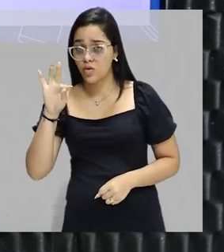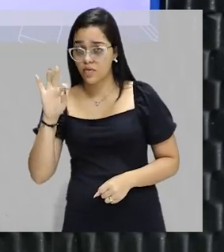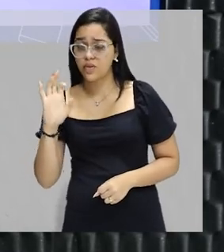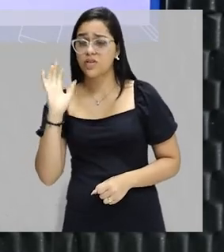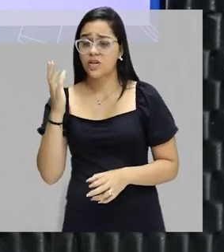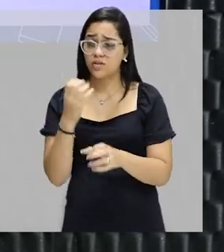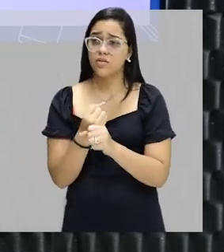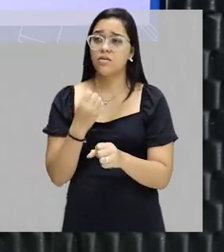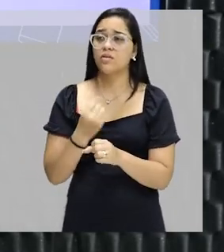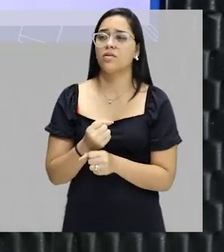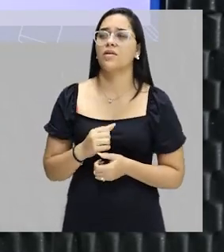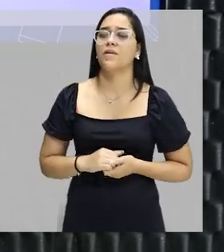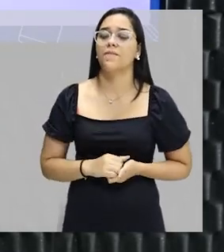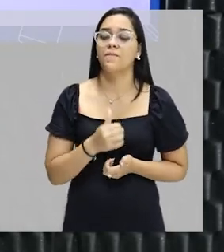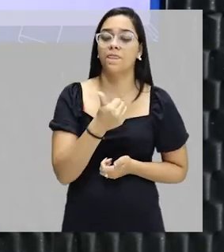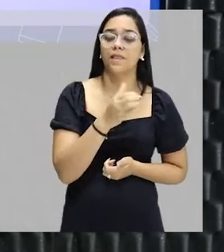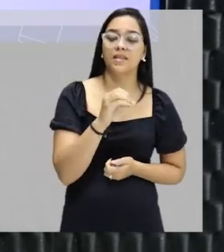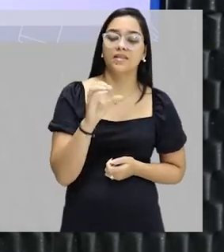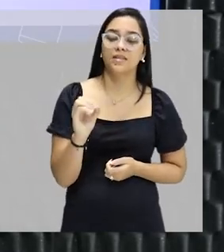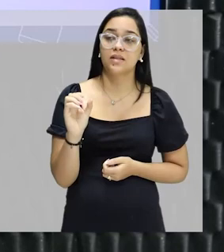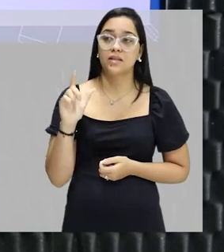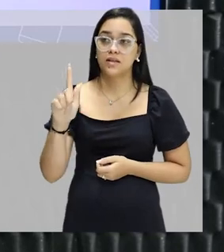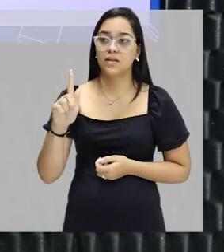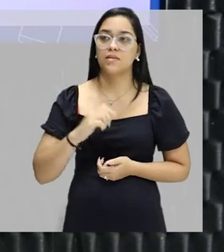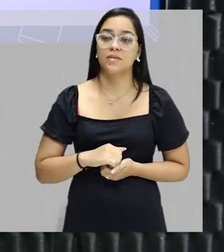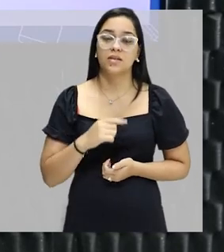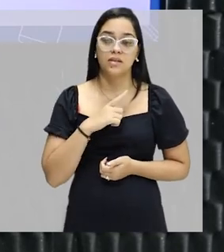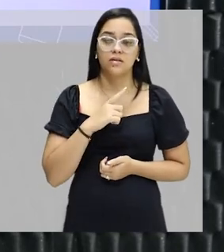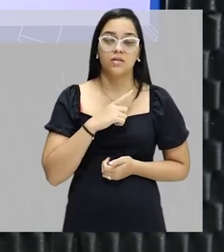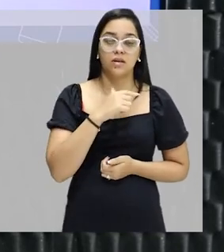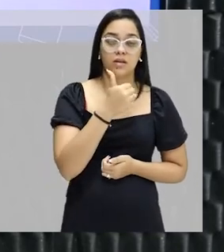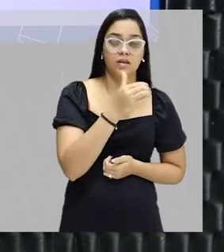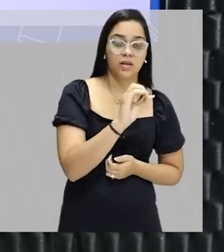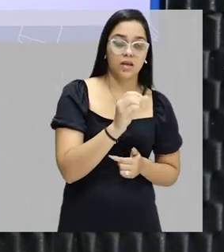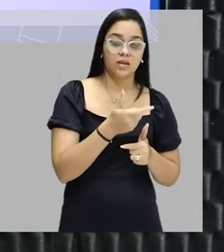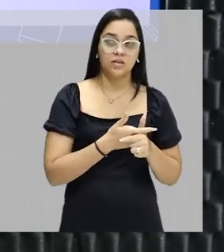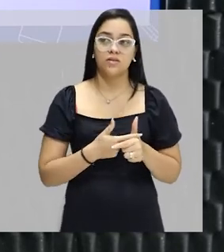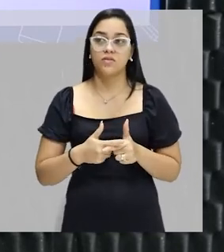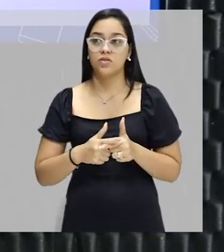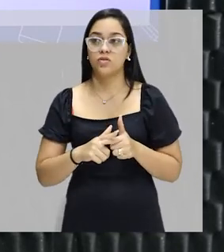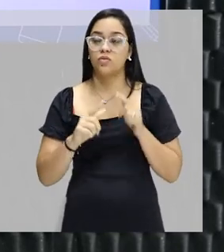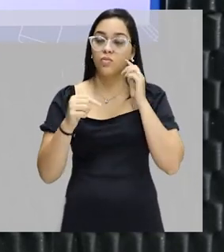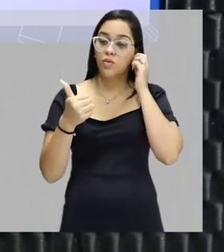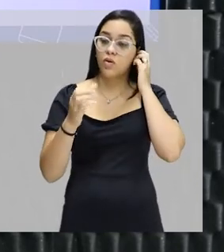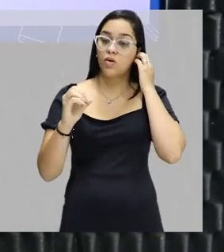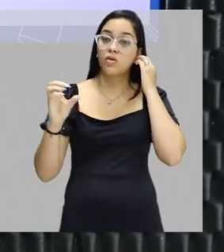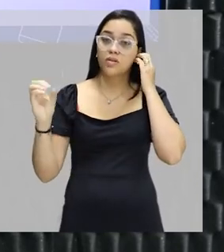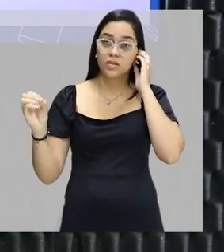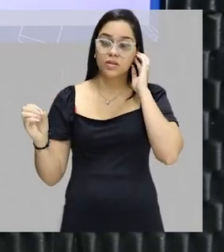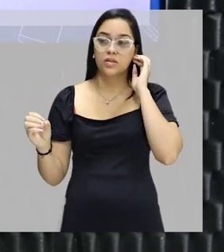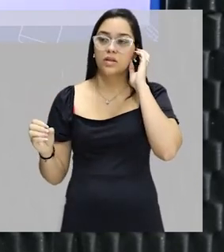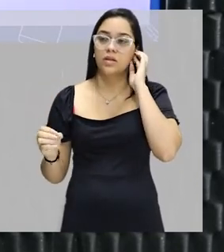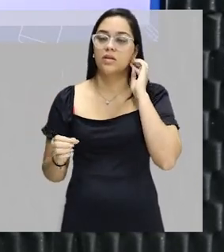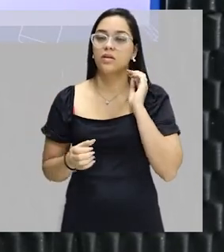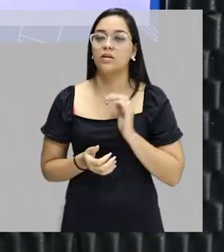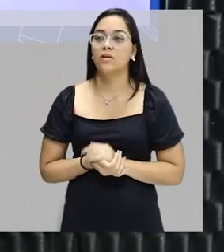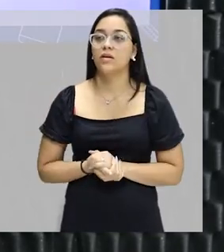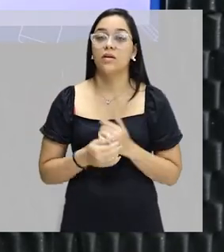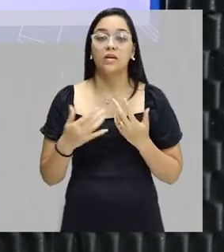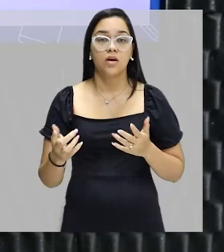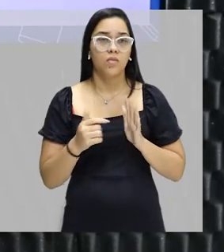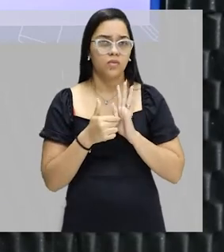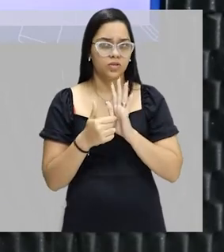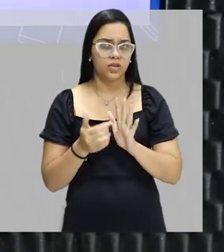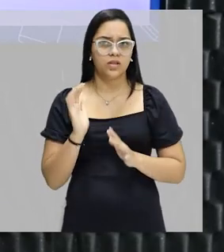valor de 100 gramas. Então, eu vou ter 10 dividido por 100. E aí, eu